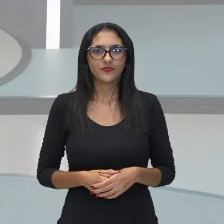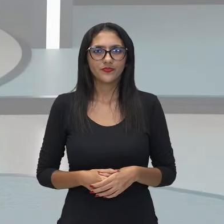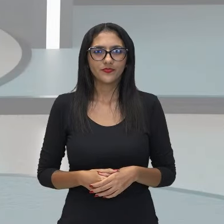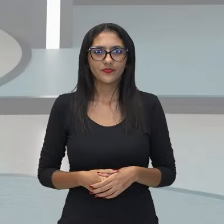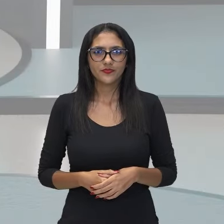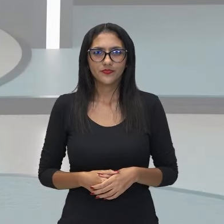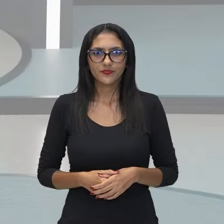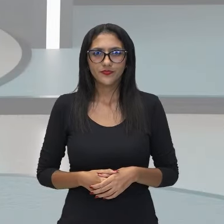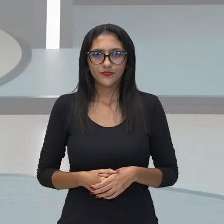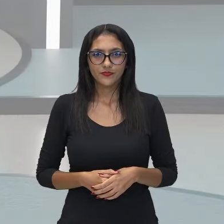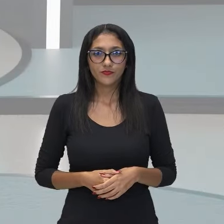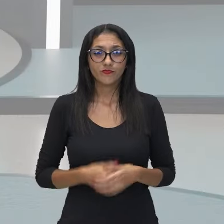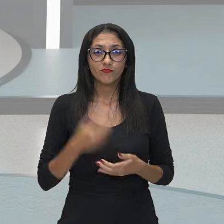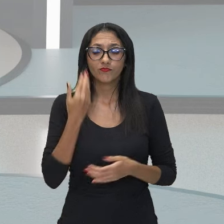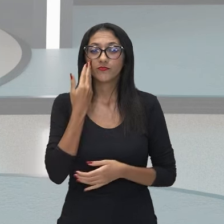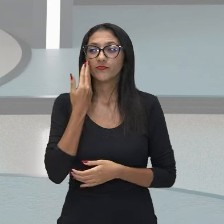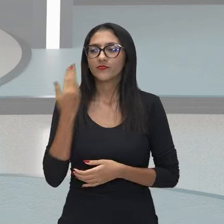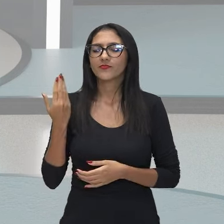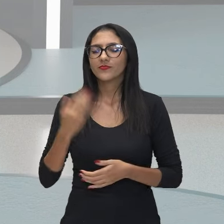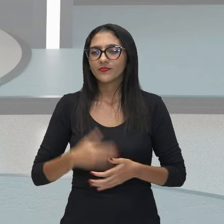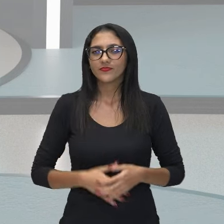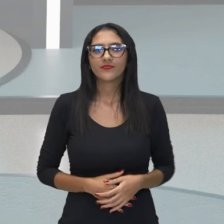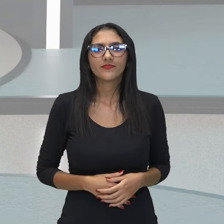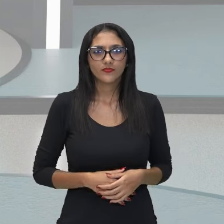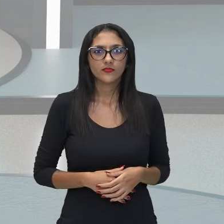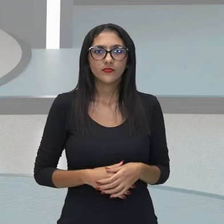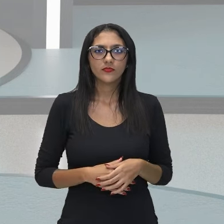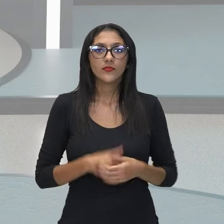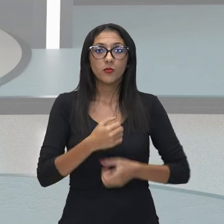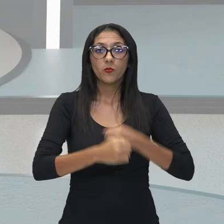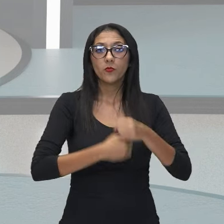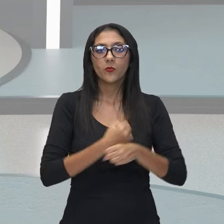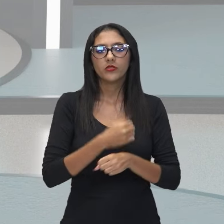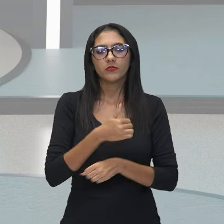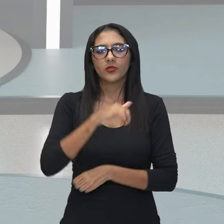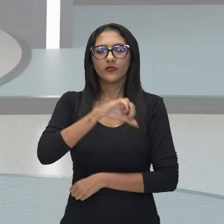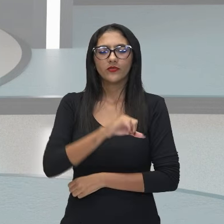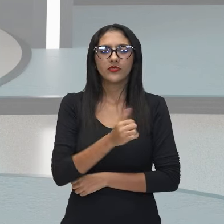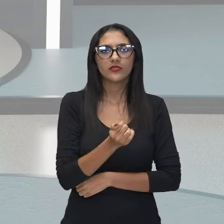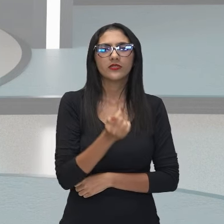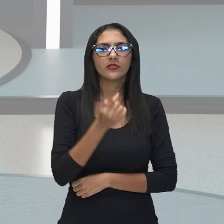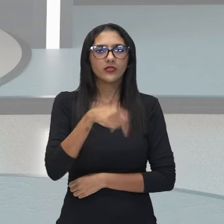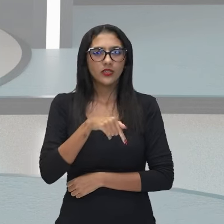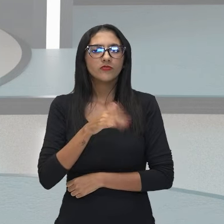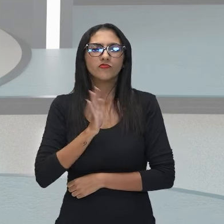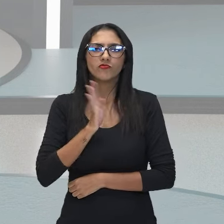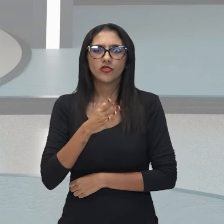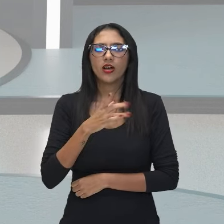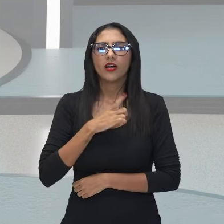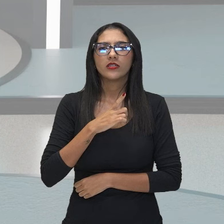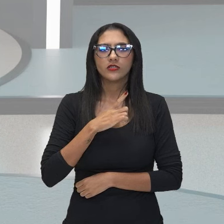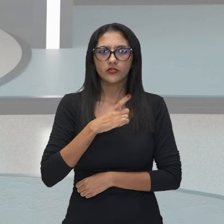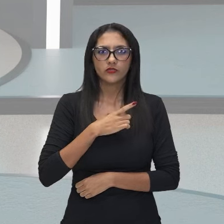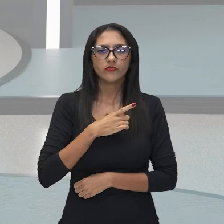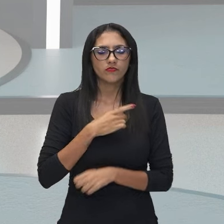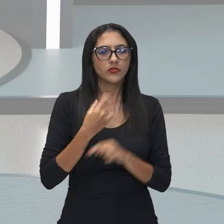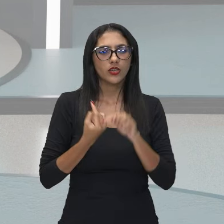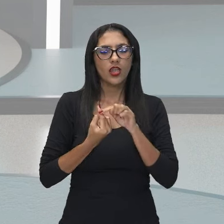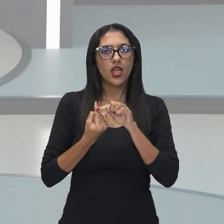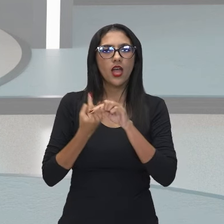Olhem só, então. Prestem atenção. 1917. Então, percebam que ele já produzia antes daquela data